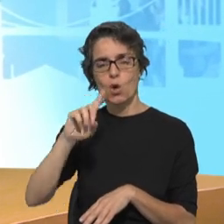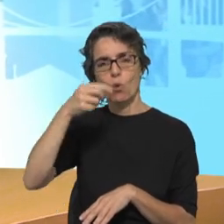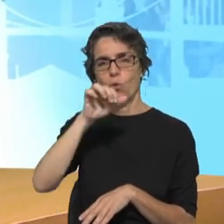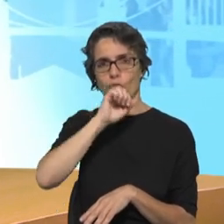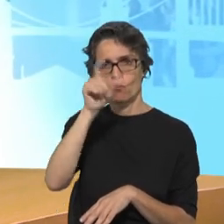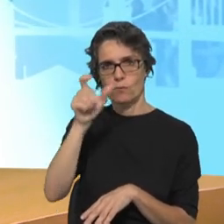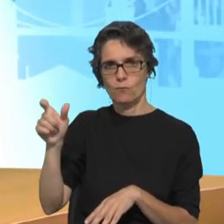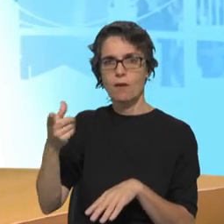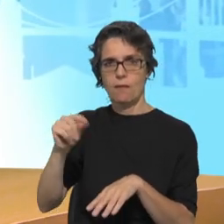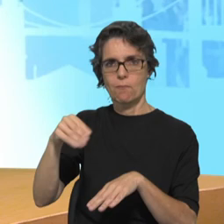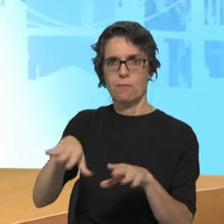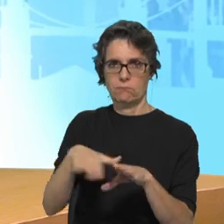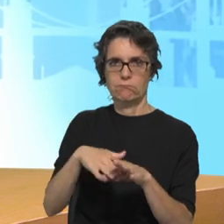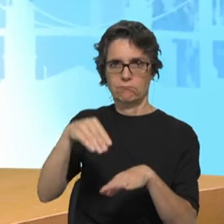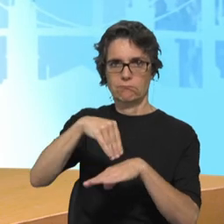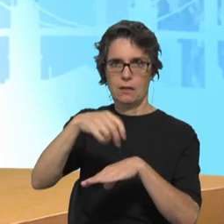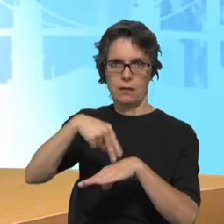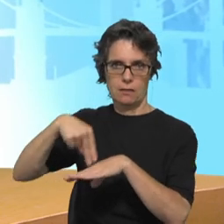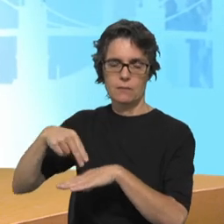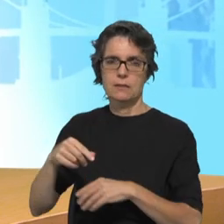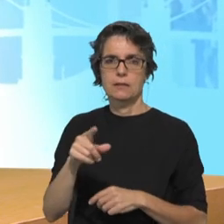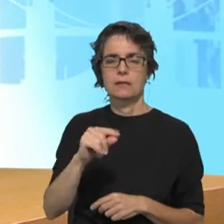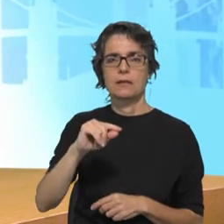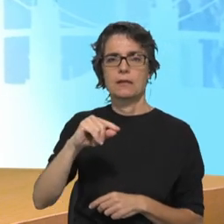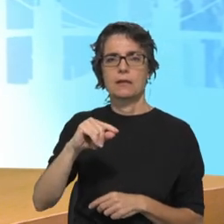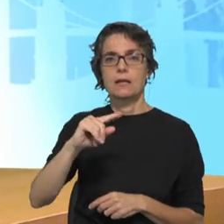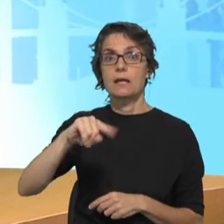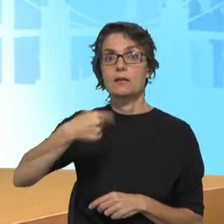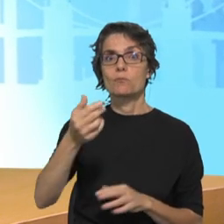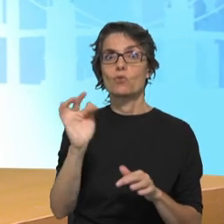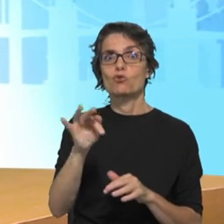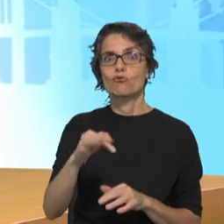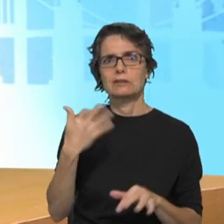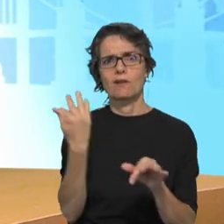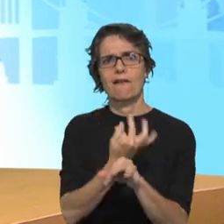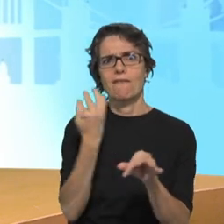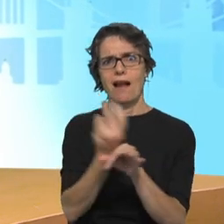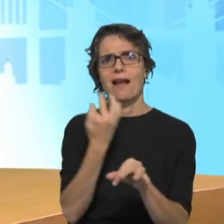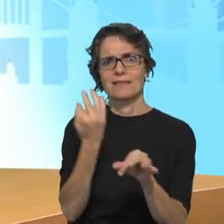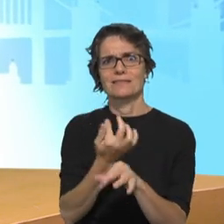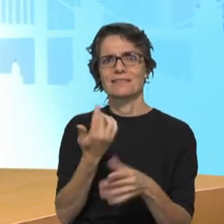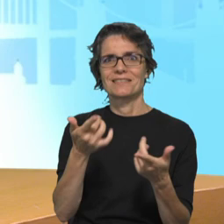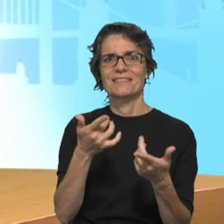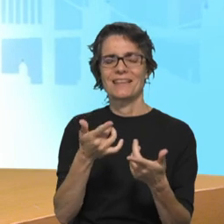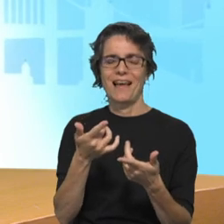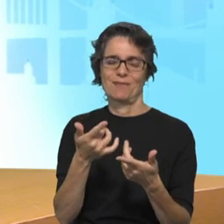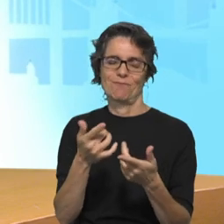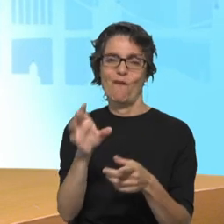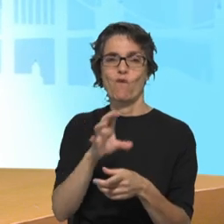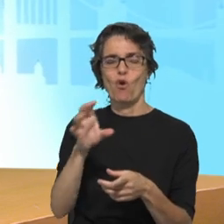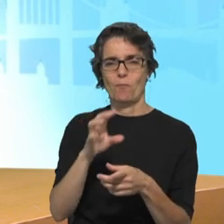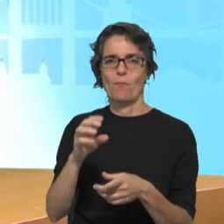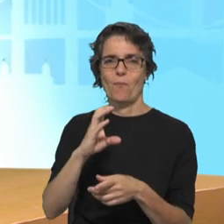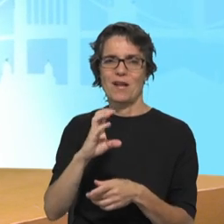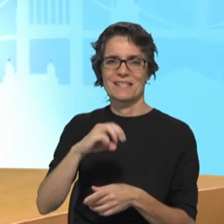e que depois se concluirá com uma festa em estilo escutista Fogo de